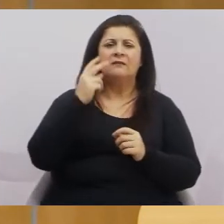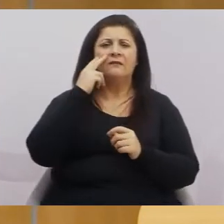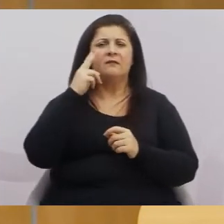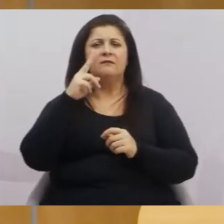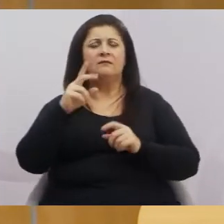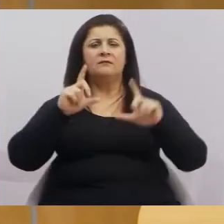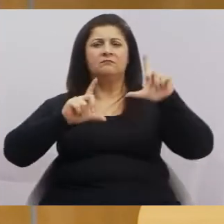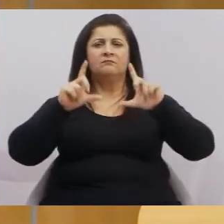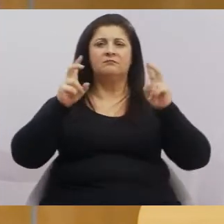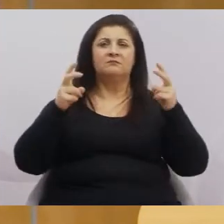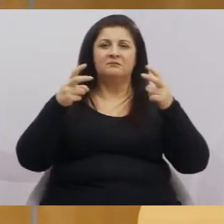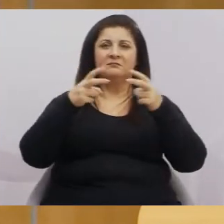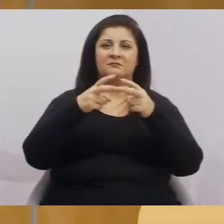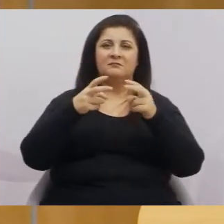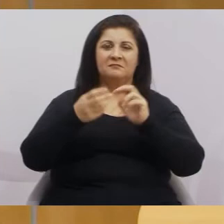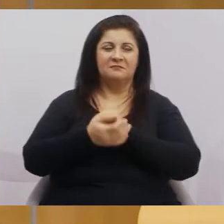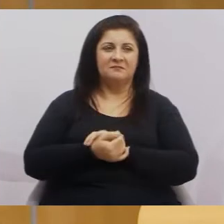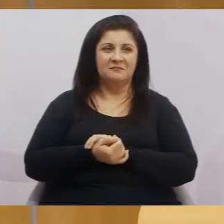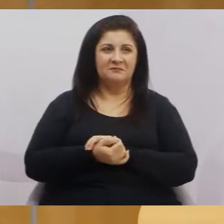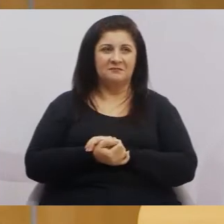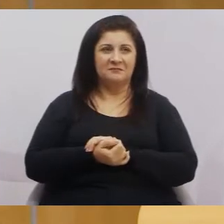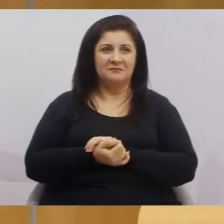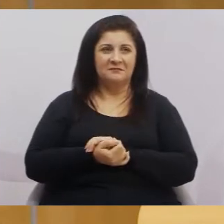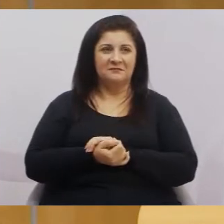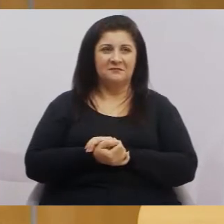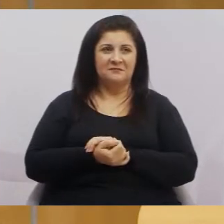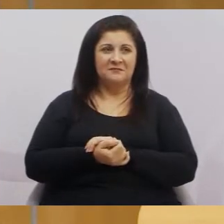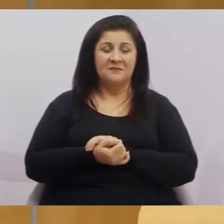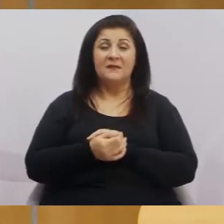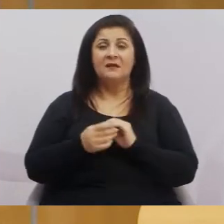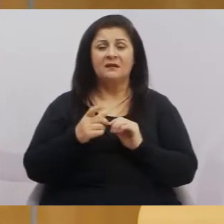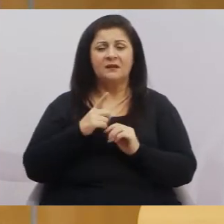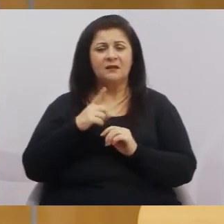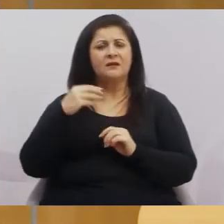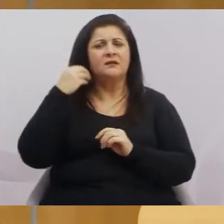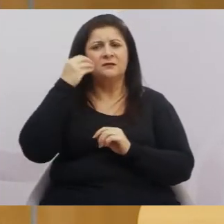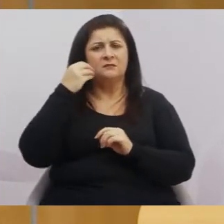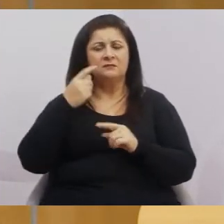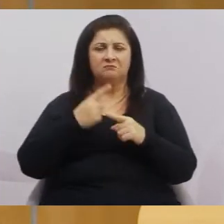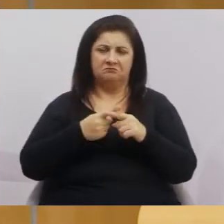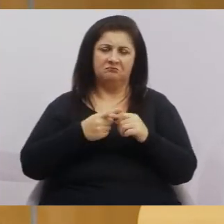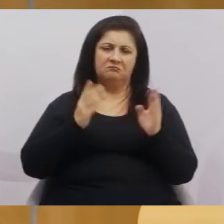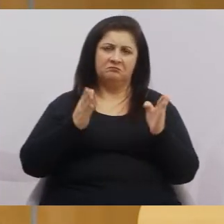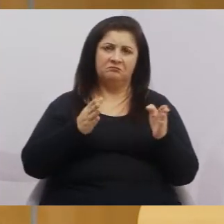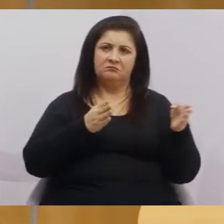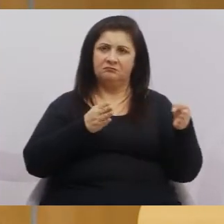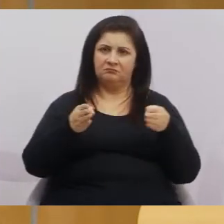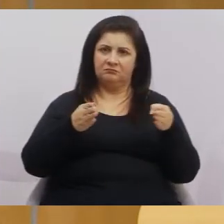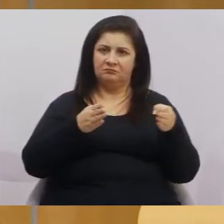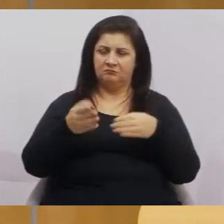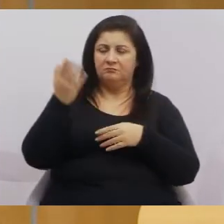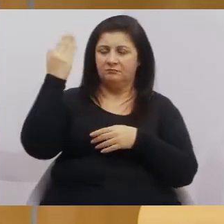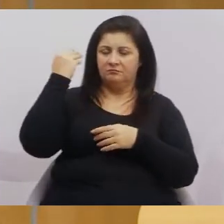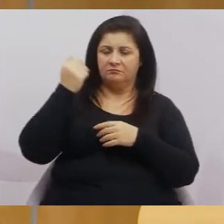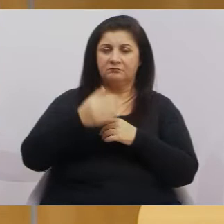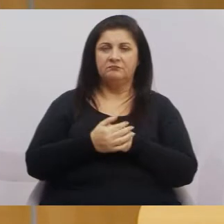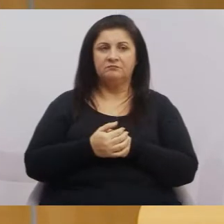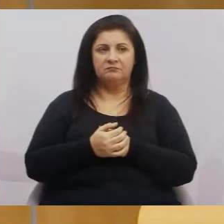das pessoas, eu quero falar aqui com um pouquinho de experiência, porque já tive outro mandado de 2013 a 2016